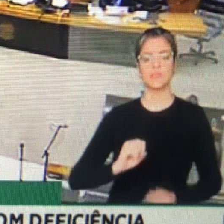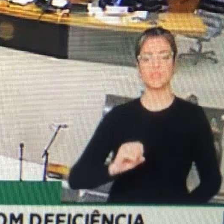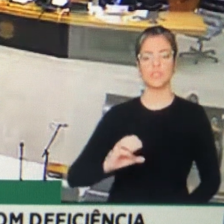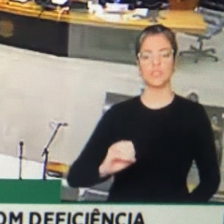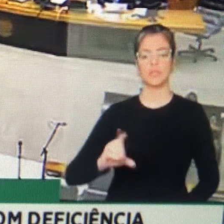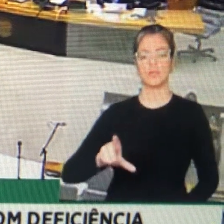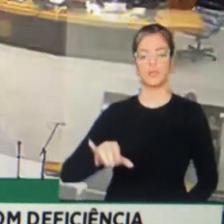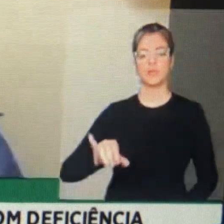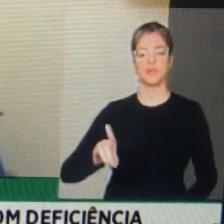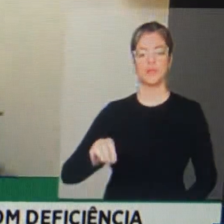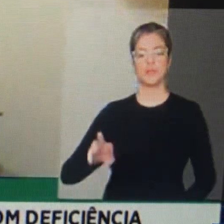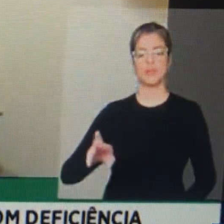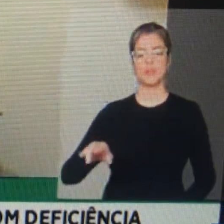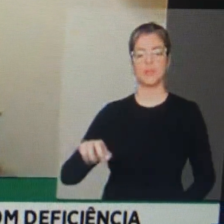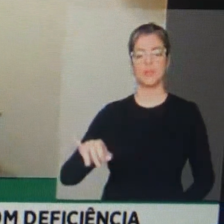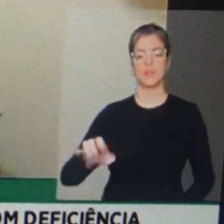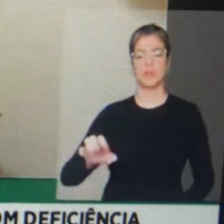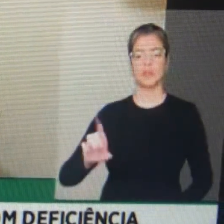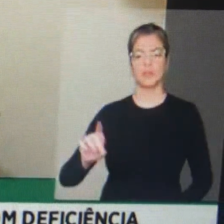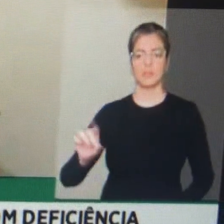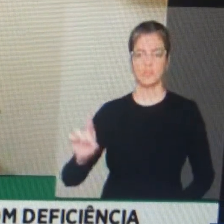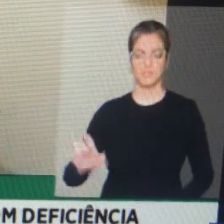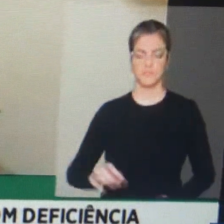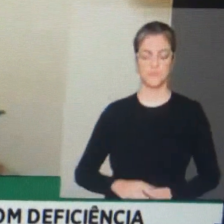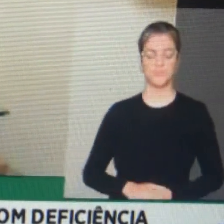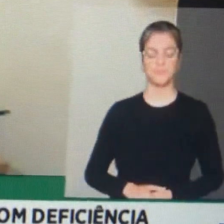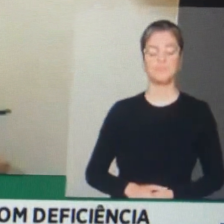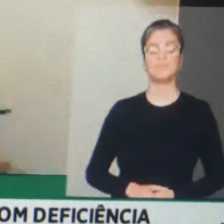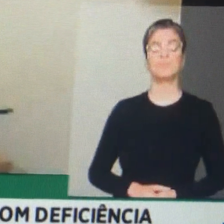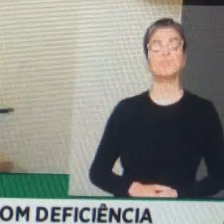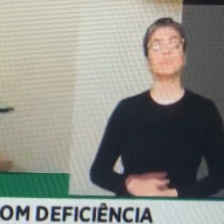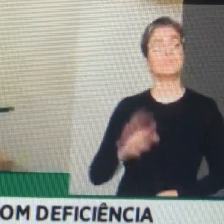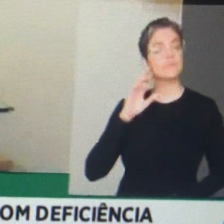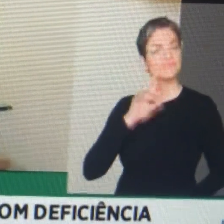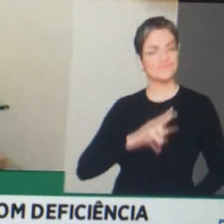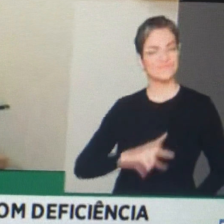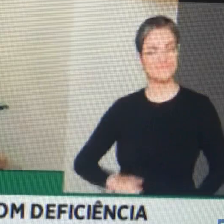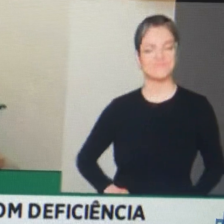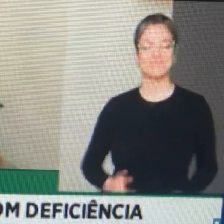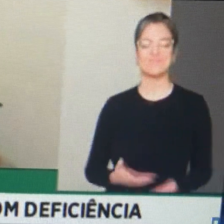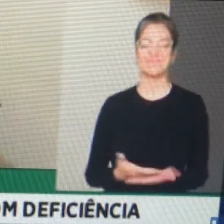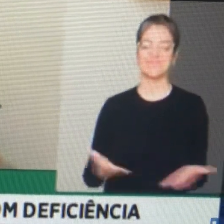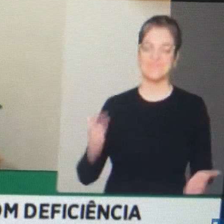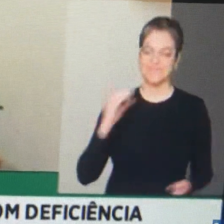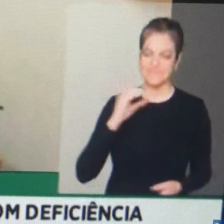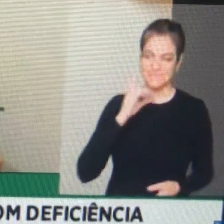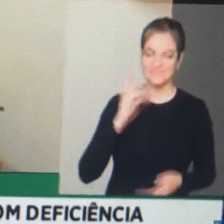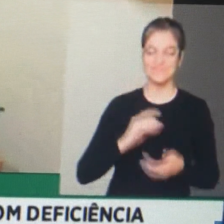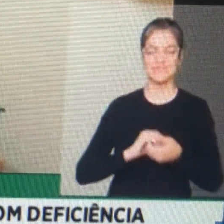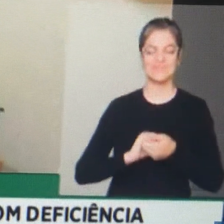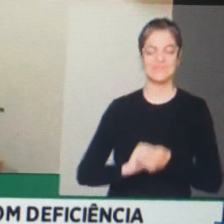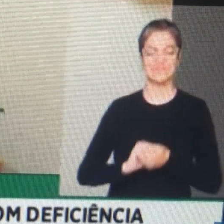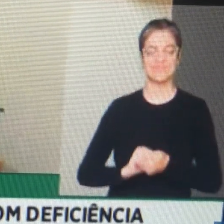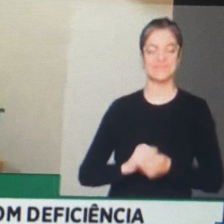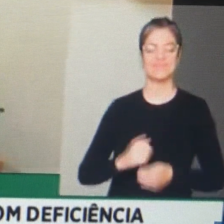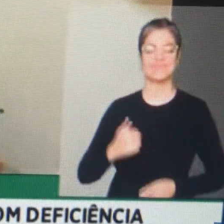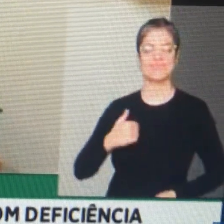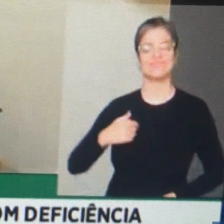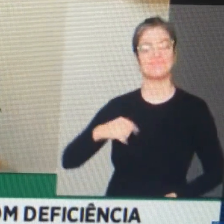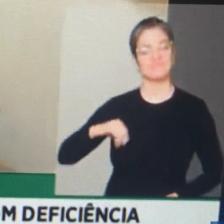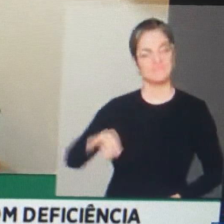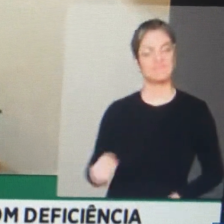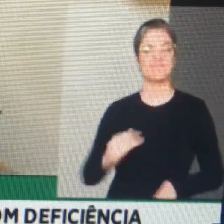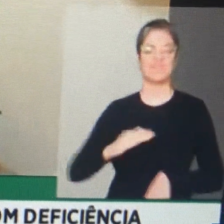Senhor presidente, colegas parlamentares, hoje eu ocupo esse templo da bancada de solidariedade